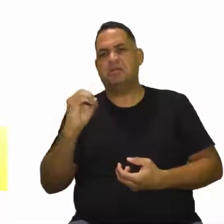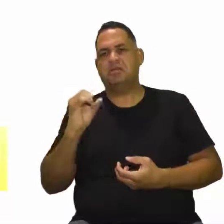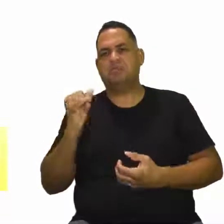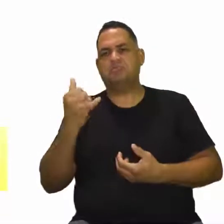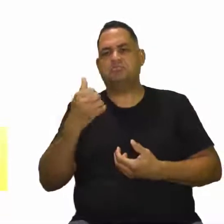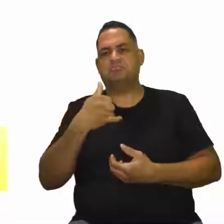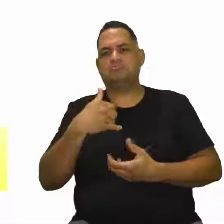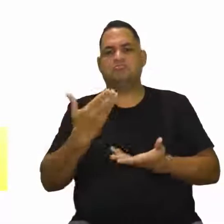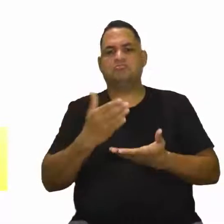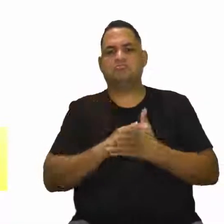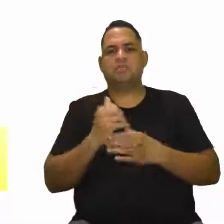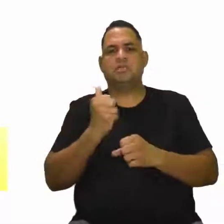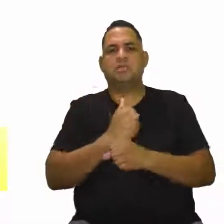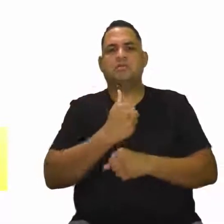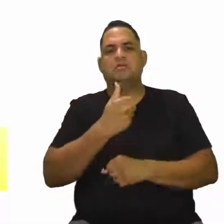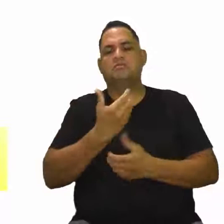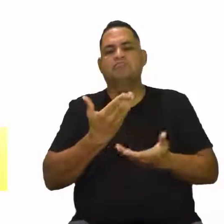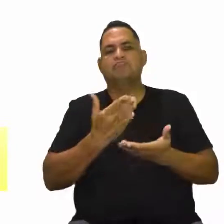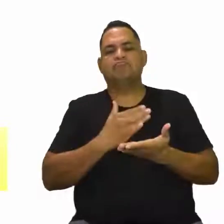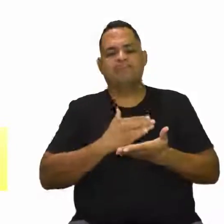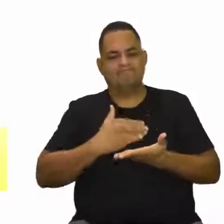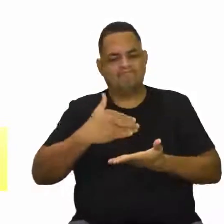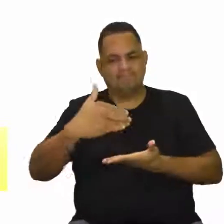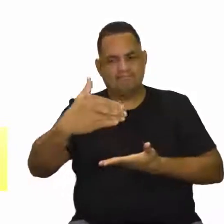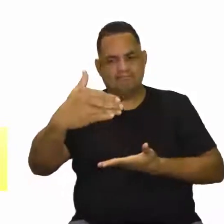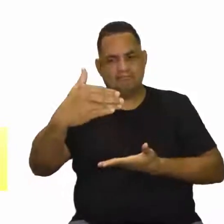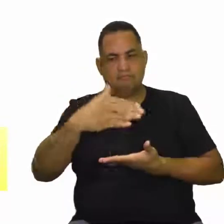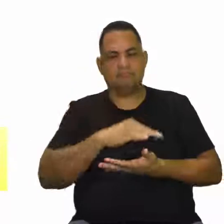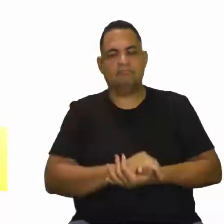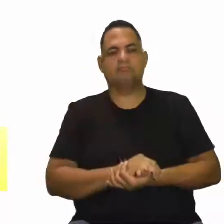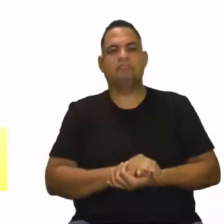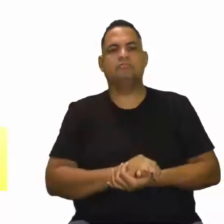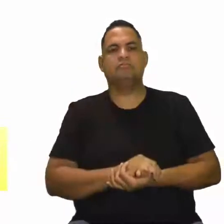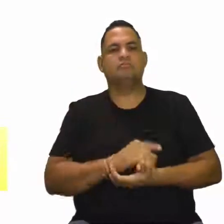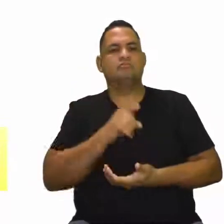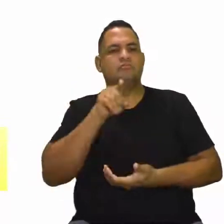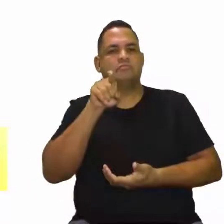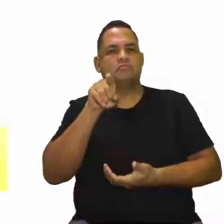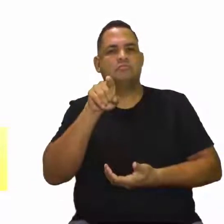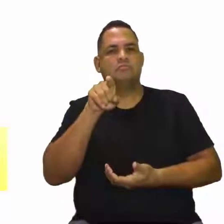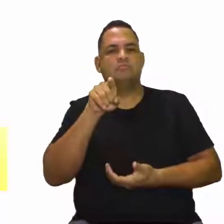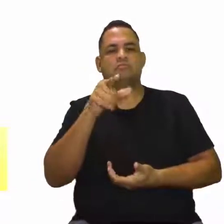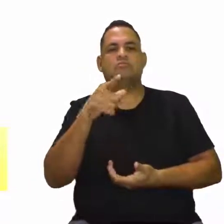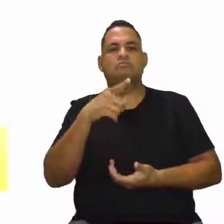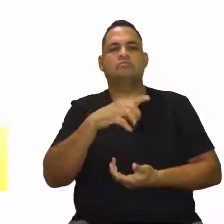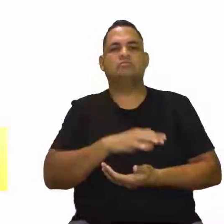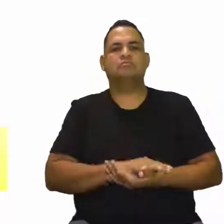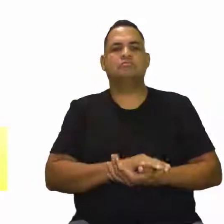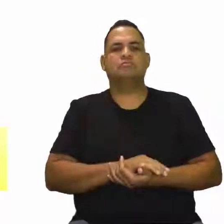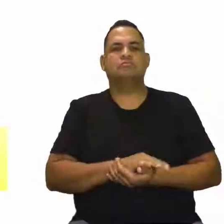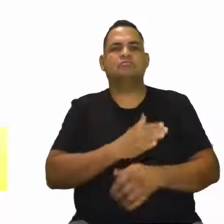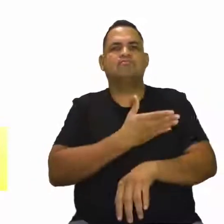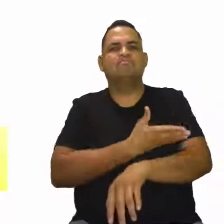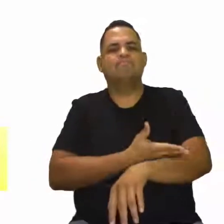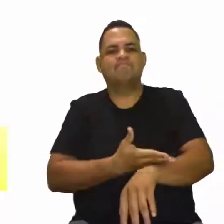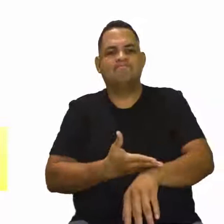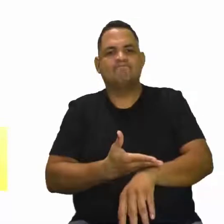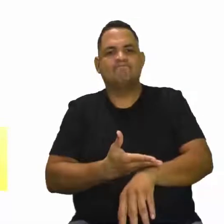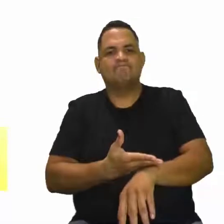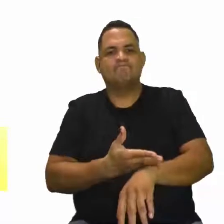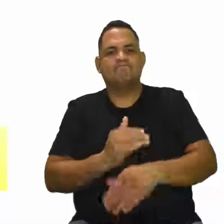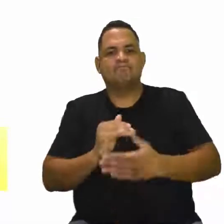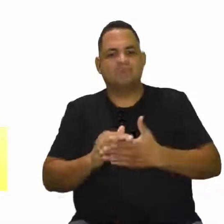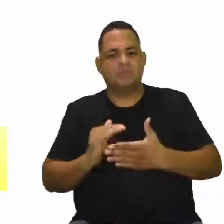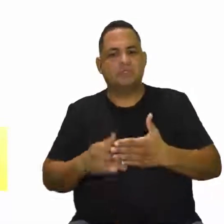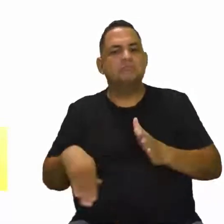por que não 50, 60? E assim por diante, né? Você tem aí hábitos que vão te